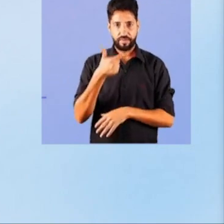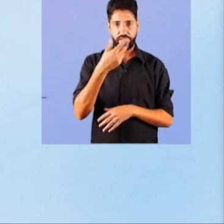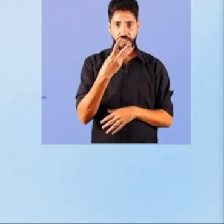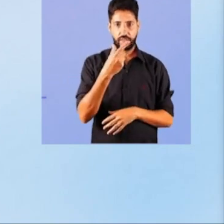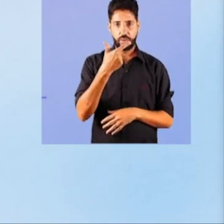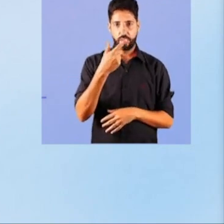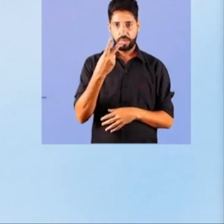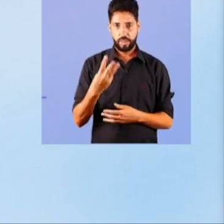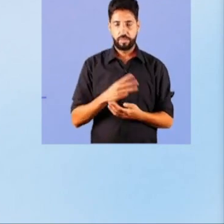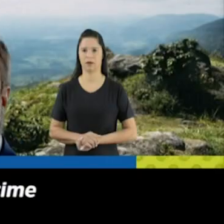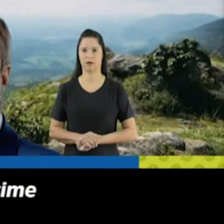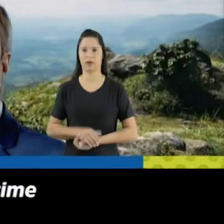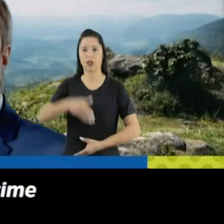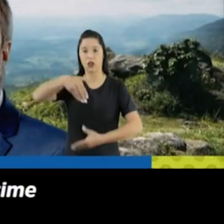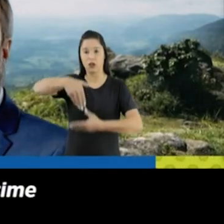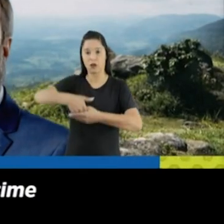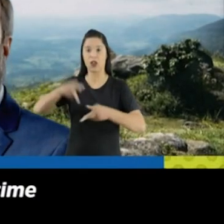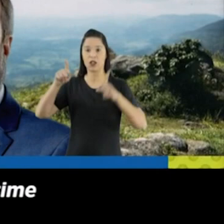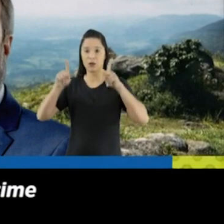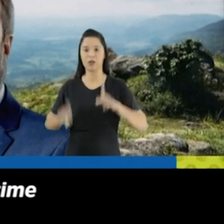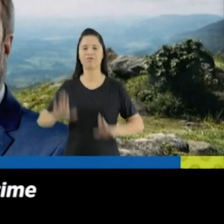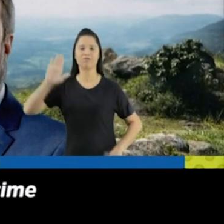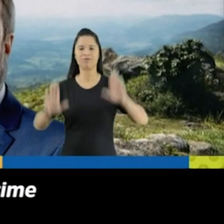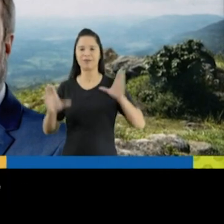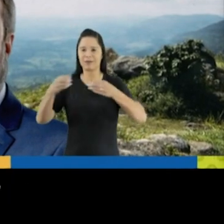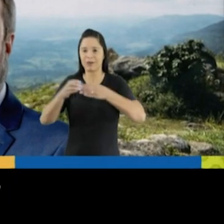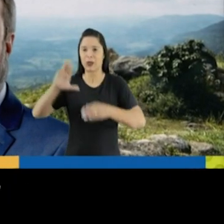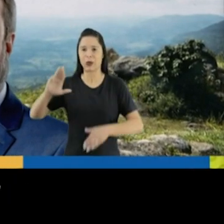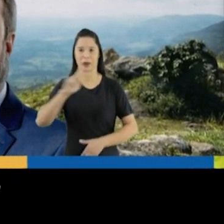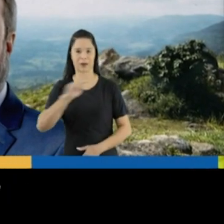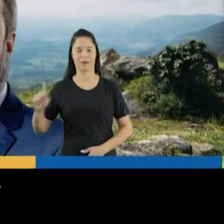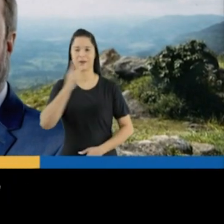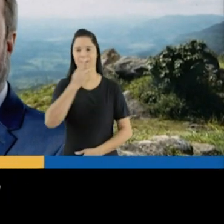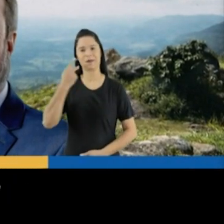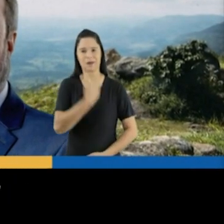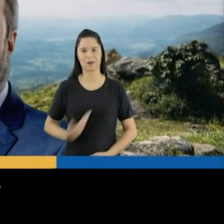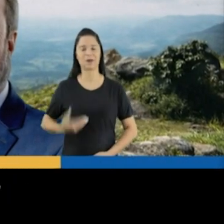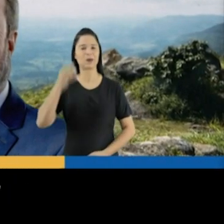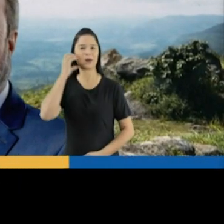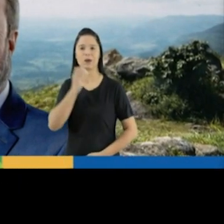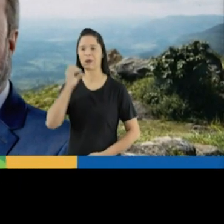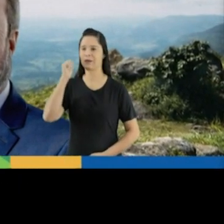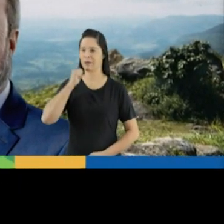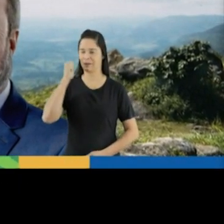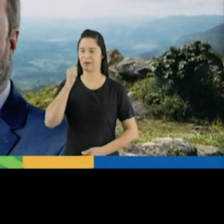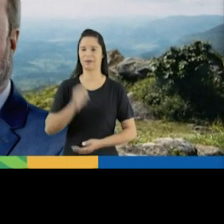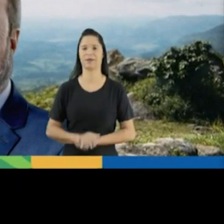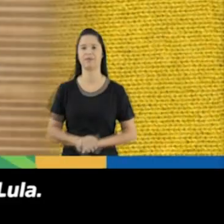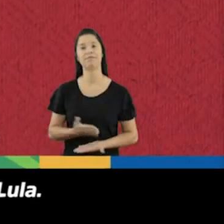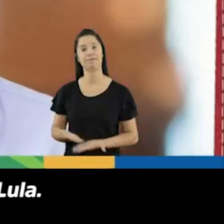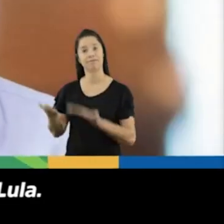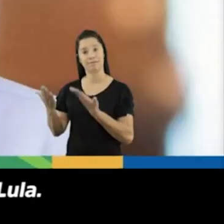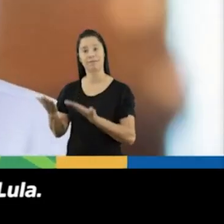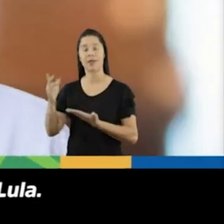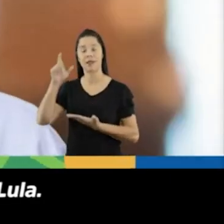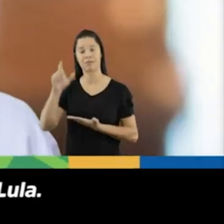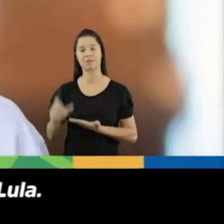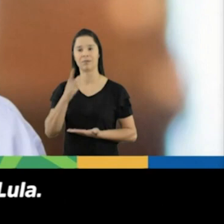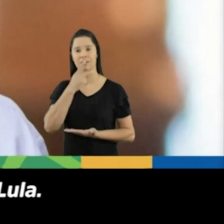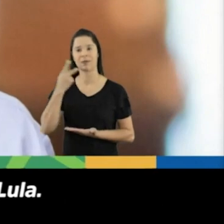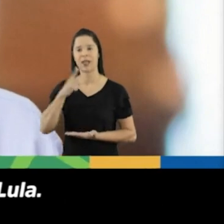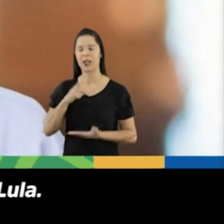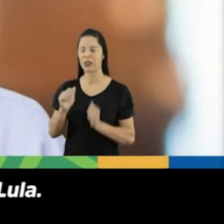23, 123. Vote nos candidatos a deputado do time Lula-Presidente, Calil governador e Alexandre Silveira senador. Pessoal,